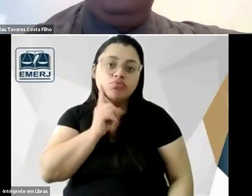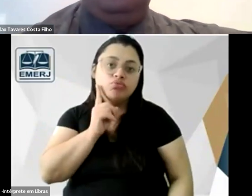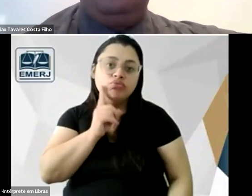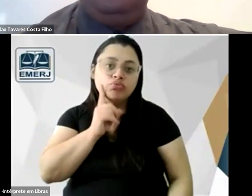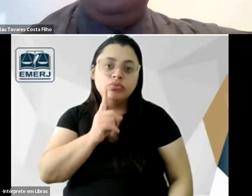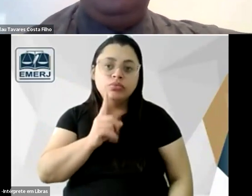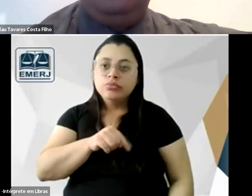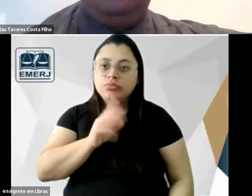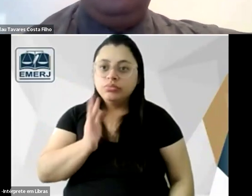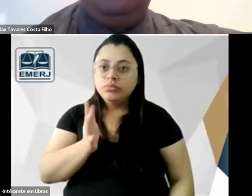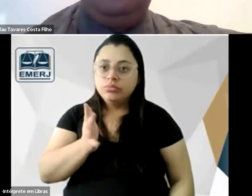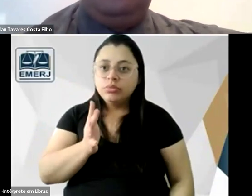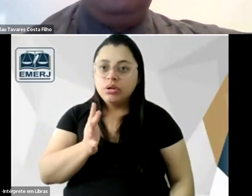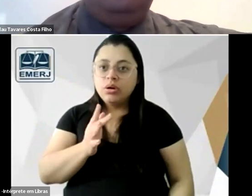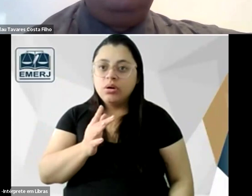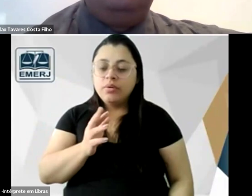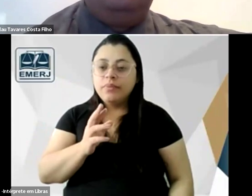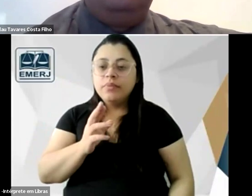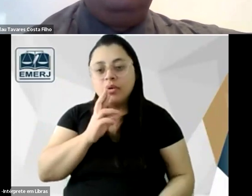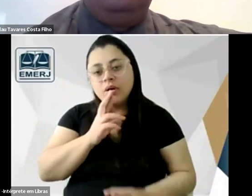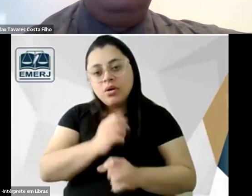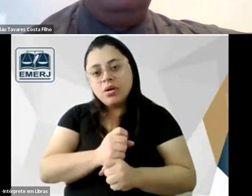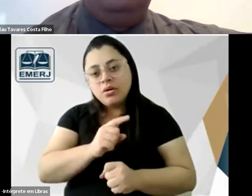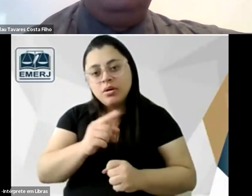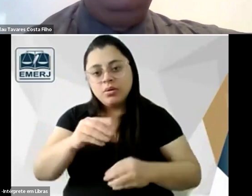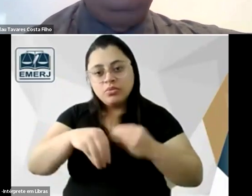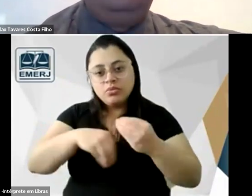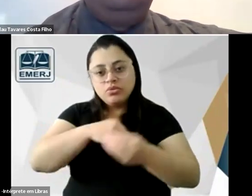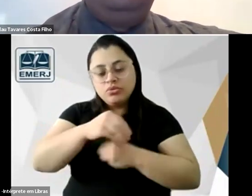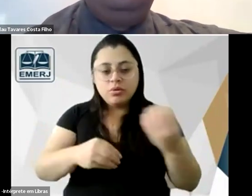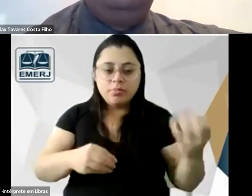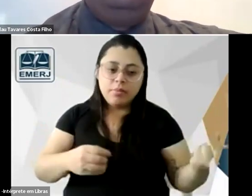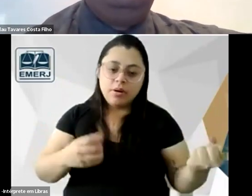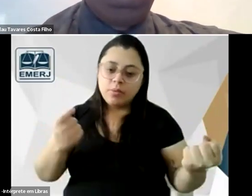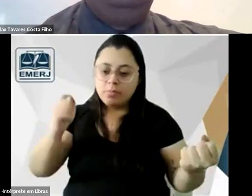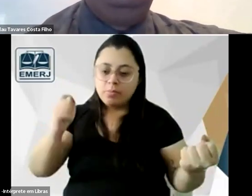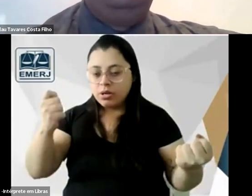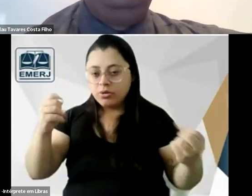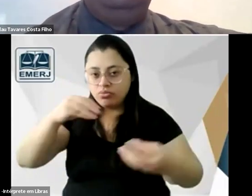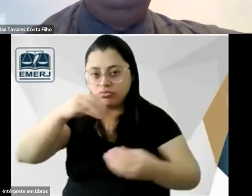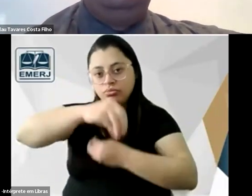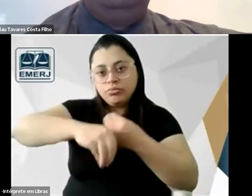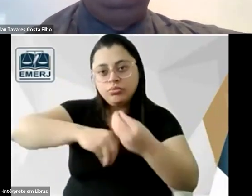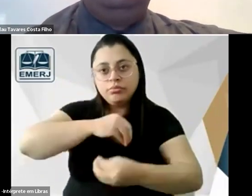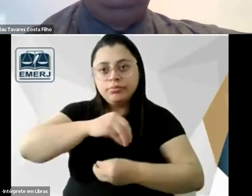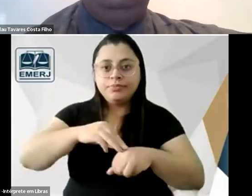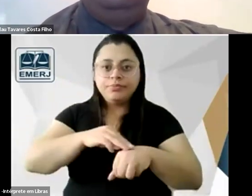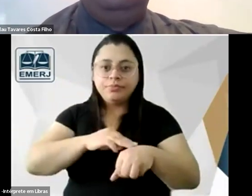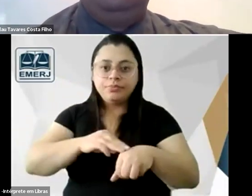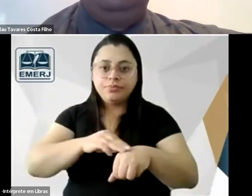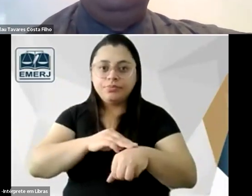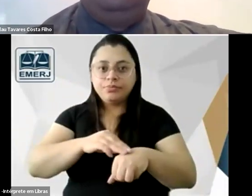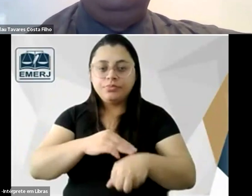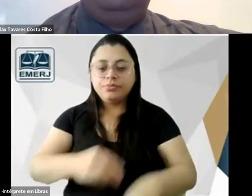resultado da mistura racial que vai no final ter uma predominância da pele branca